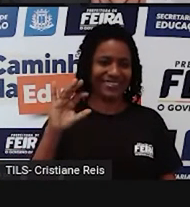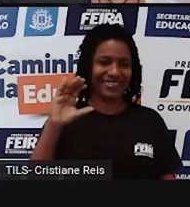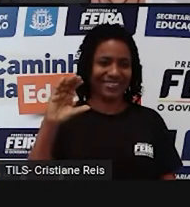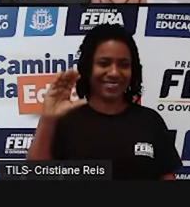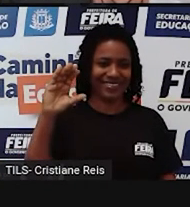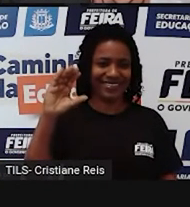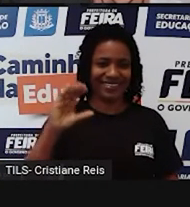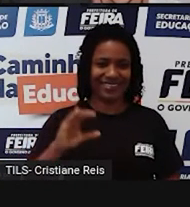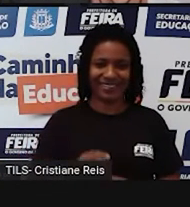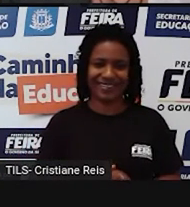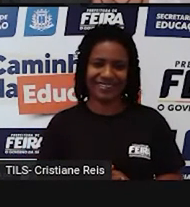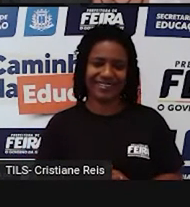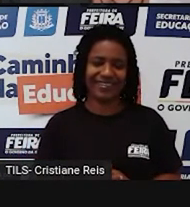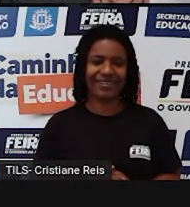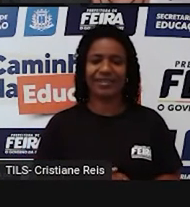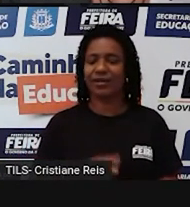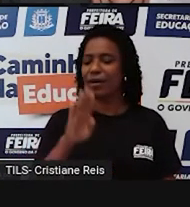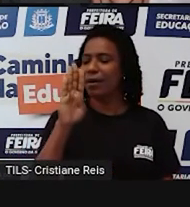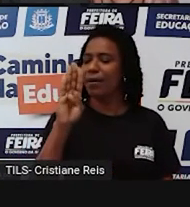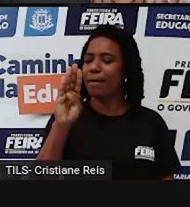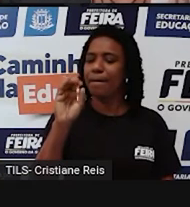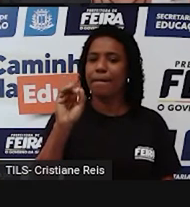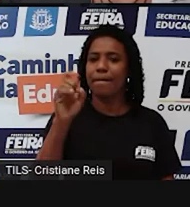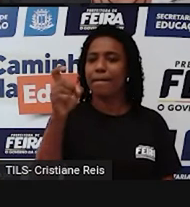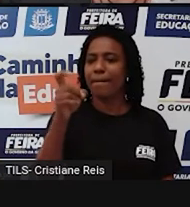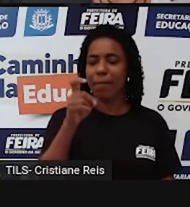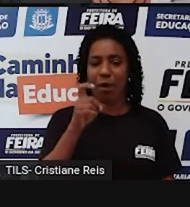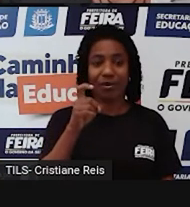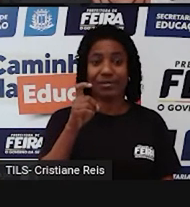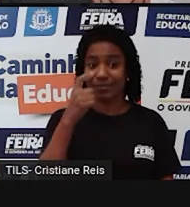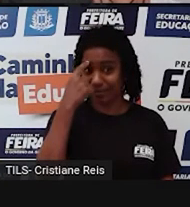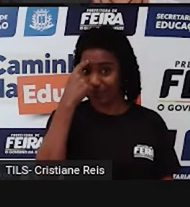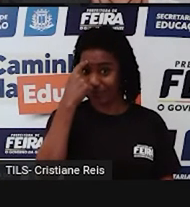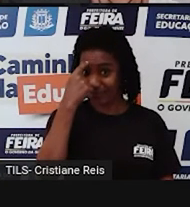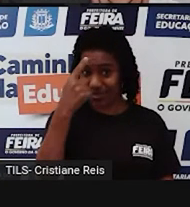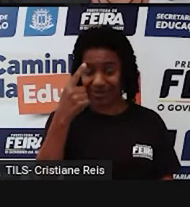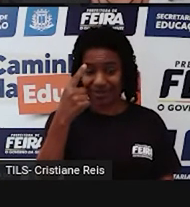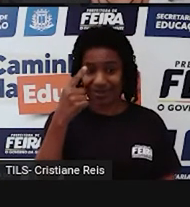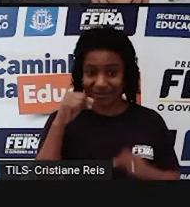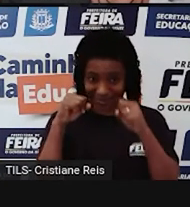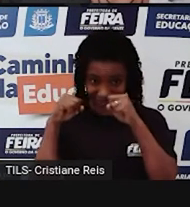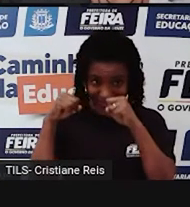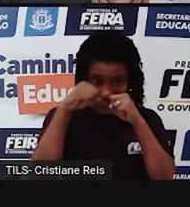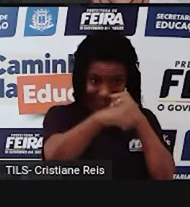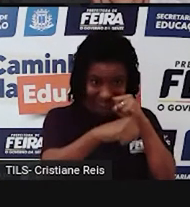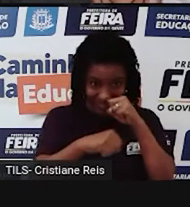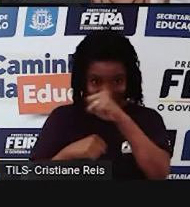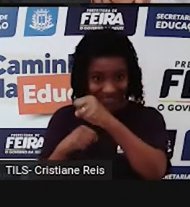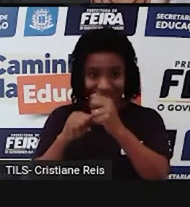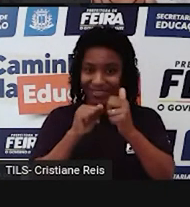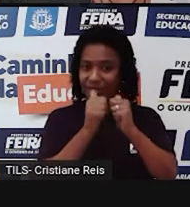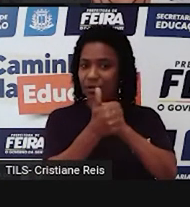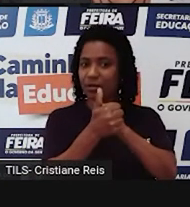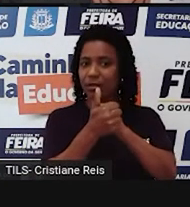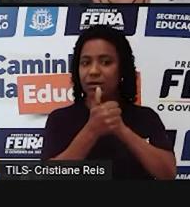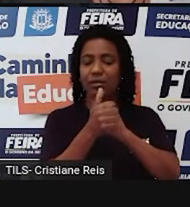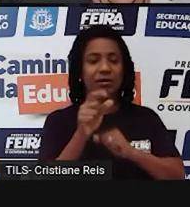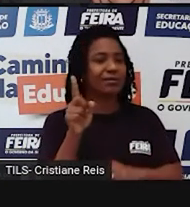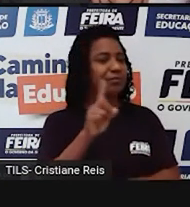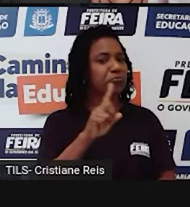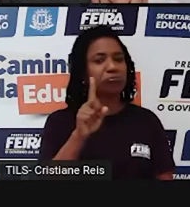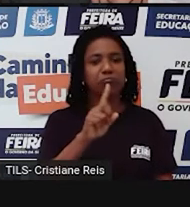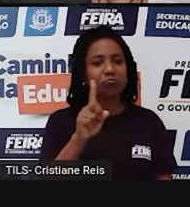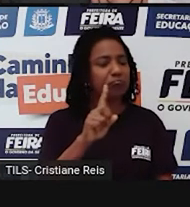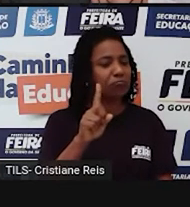Box A gente lembra de imediato do esporte Mas não é o esporte